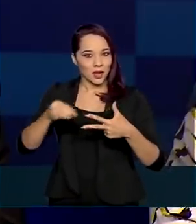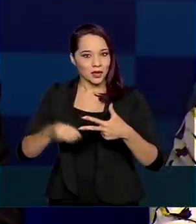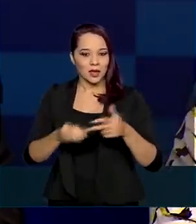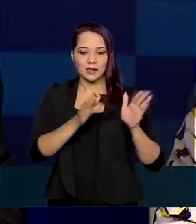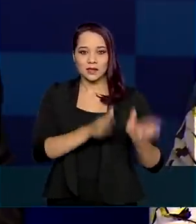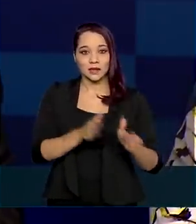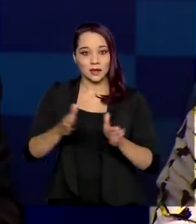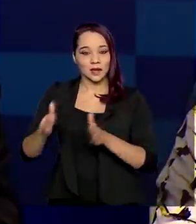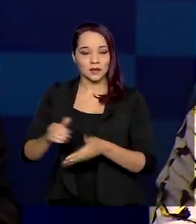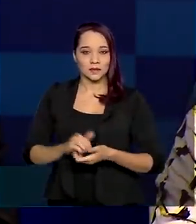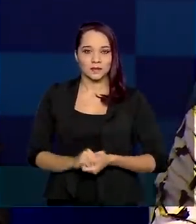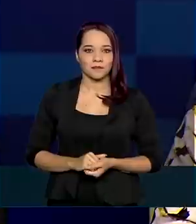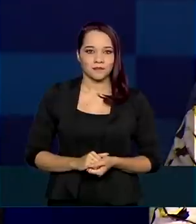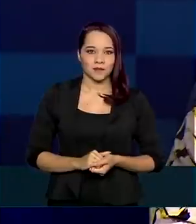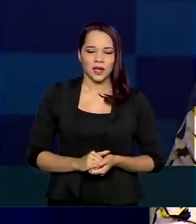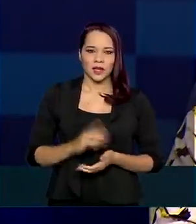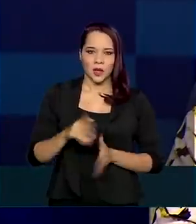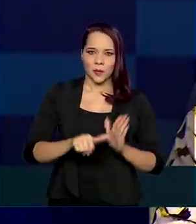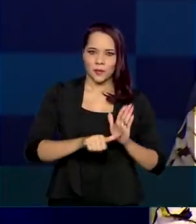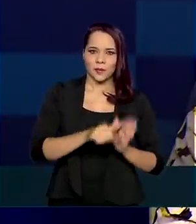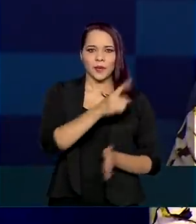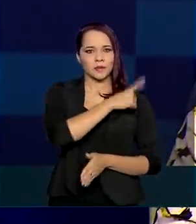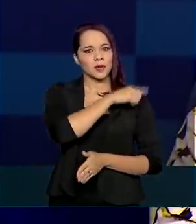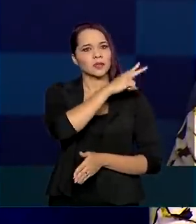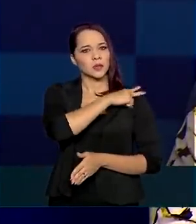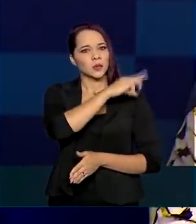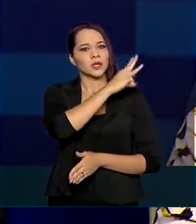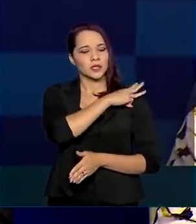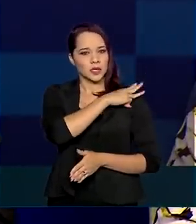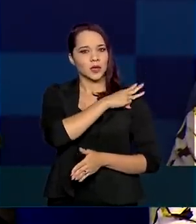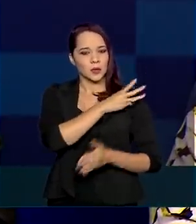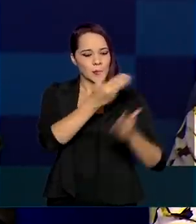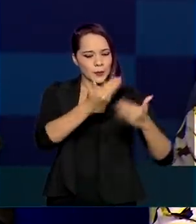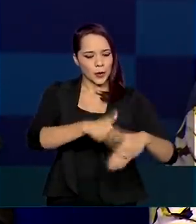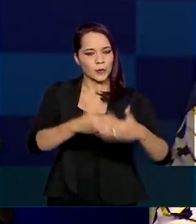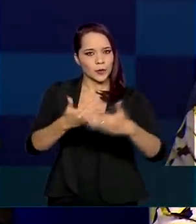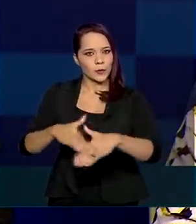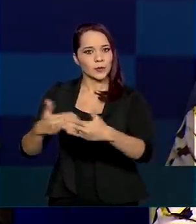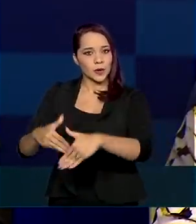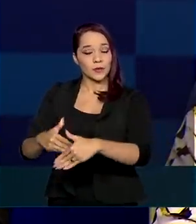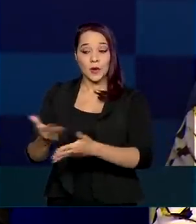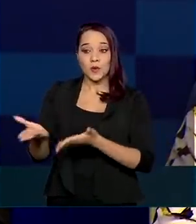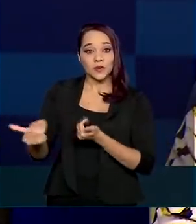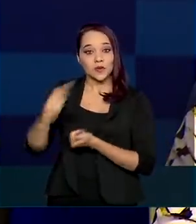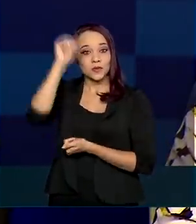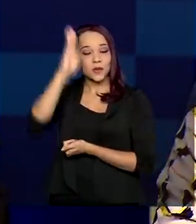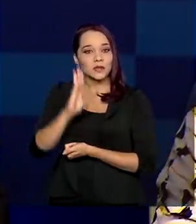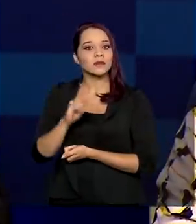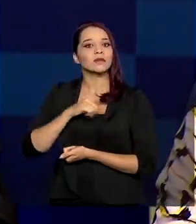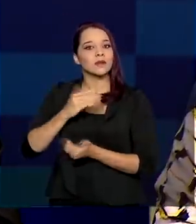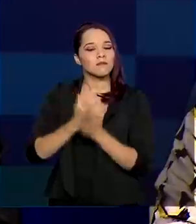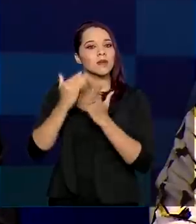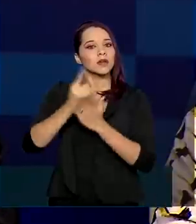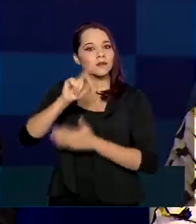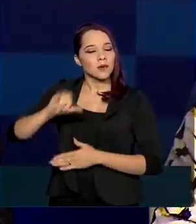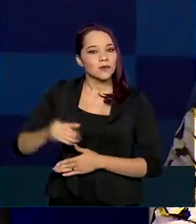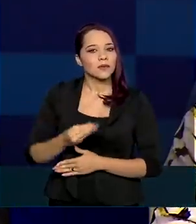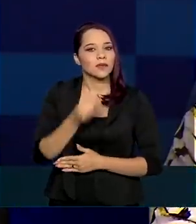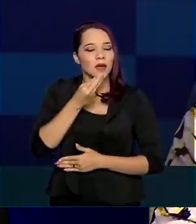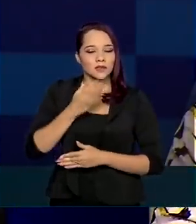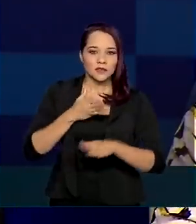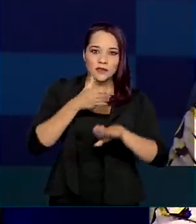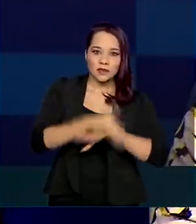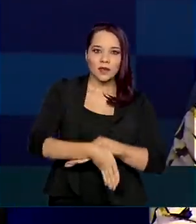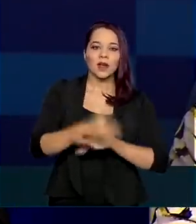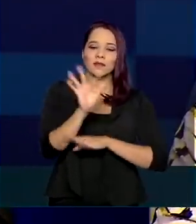A partir da aplicação do Saeb no primeiro, segundo e terceiro ano, os jovens brasileiros vão ter mais uma oportunidade de ingressar no